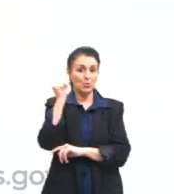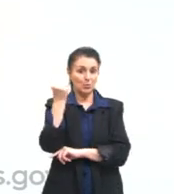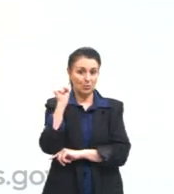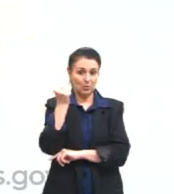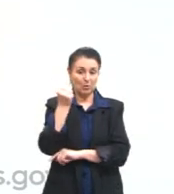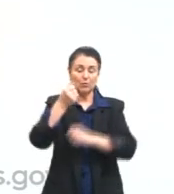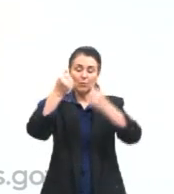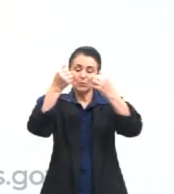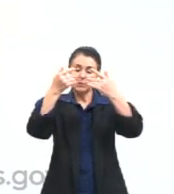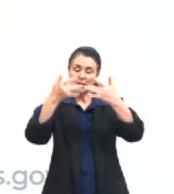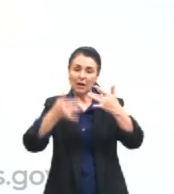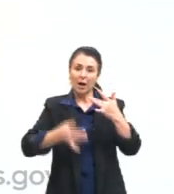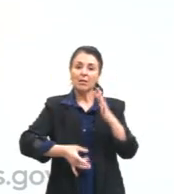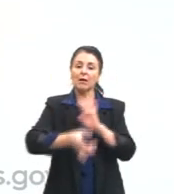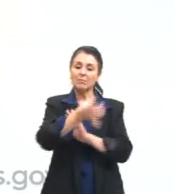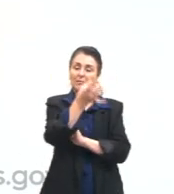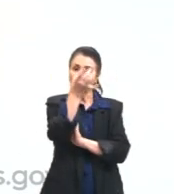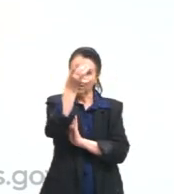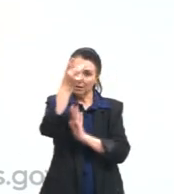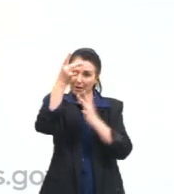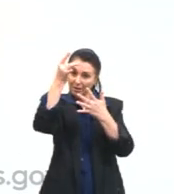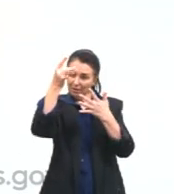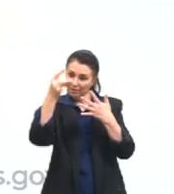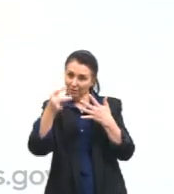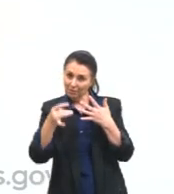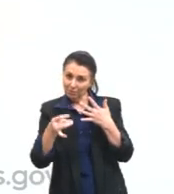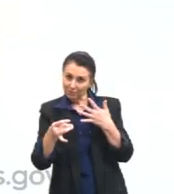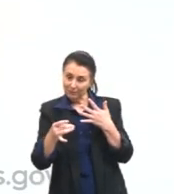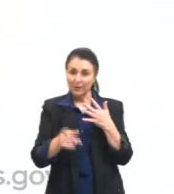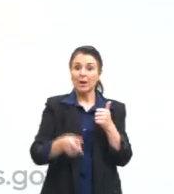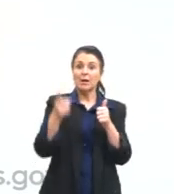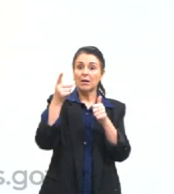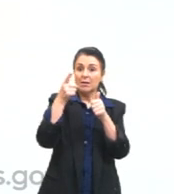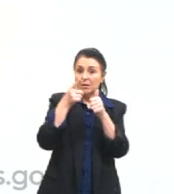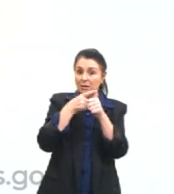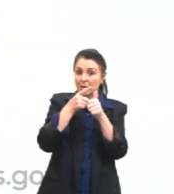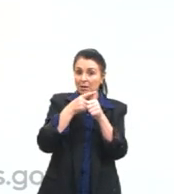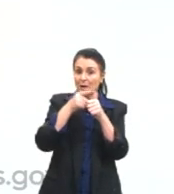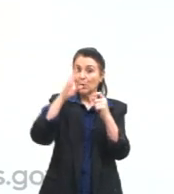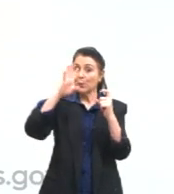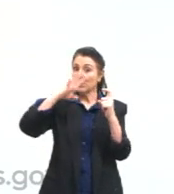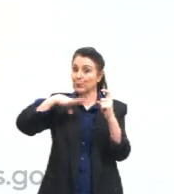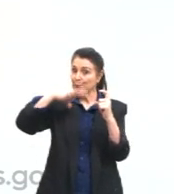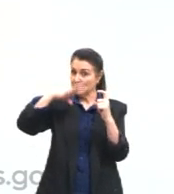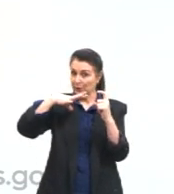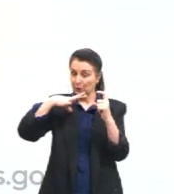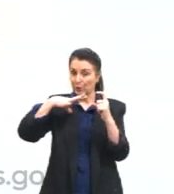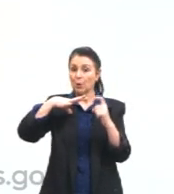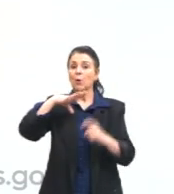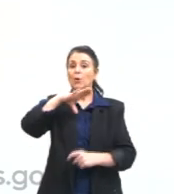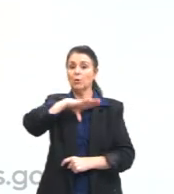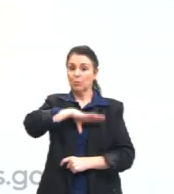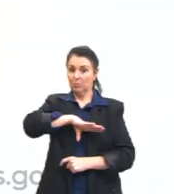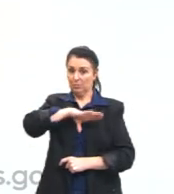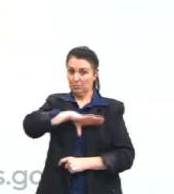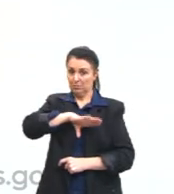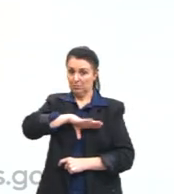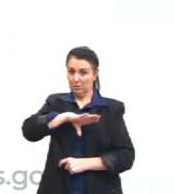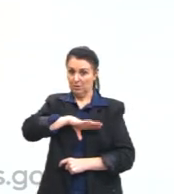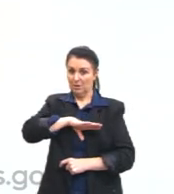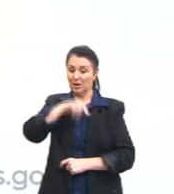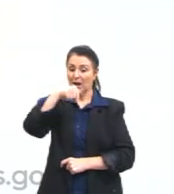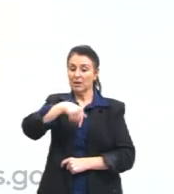um pouquinho sobre cada um. O primeiro mito nos diz o seguinte. A língua portuguesa falada no Brasil